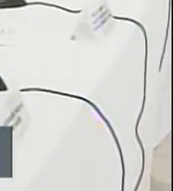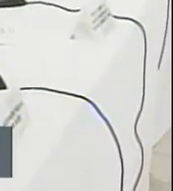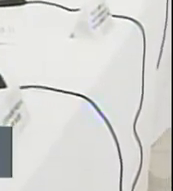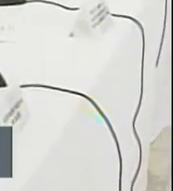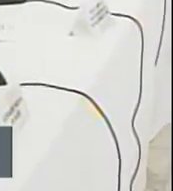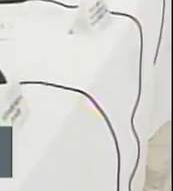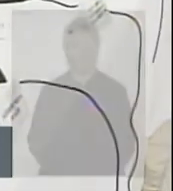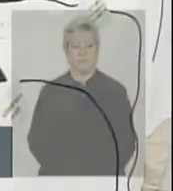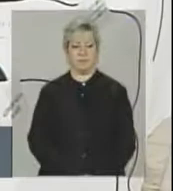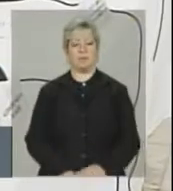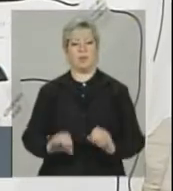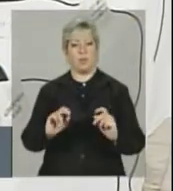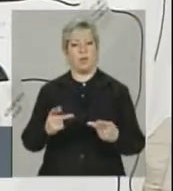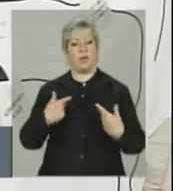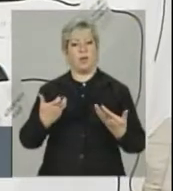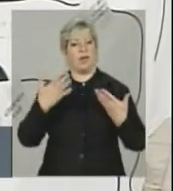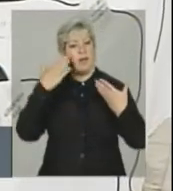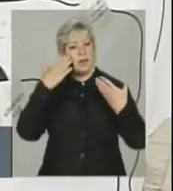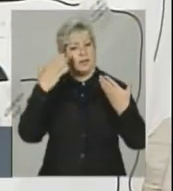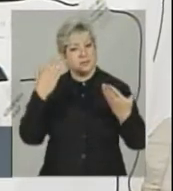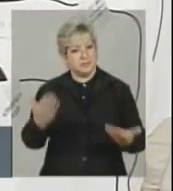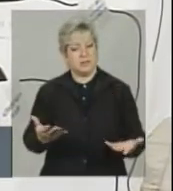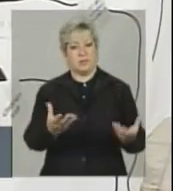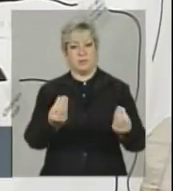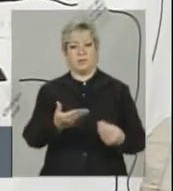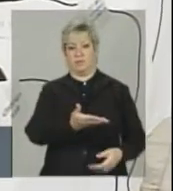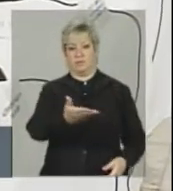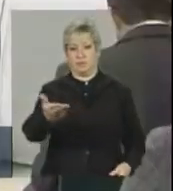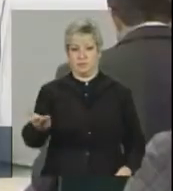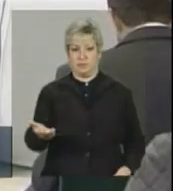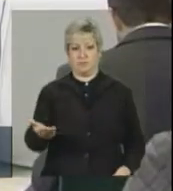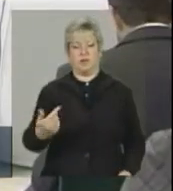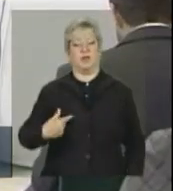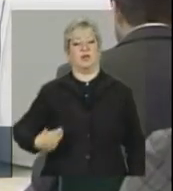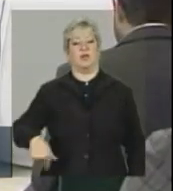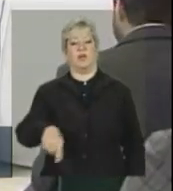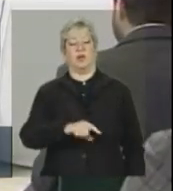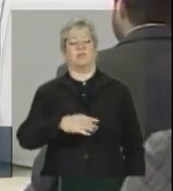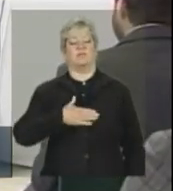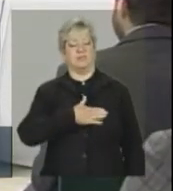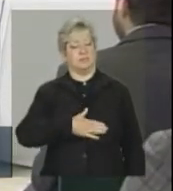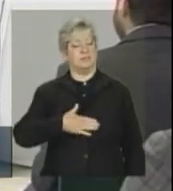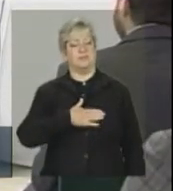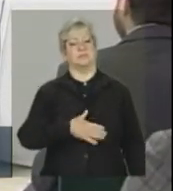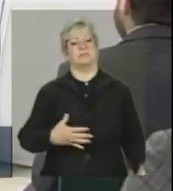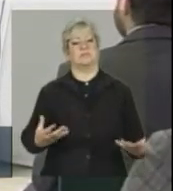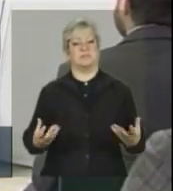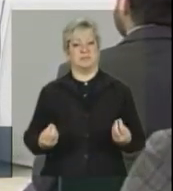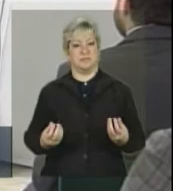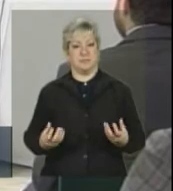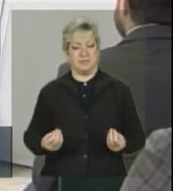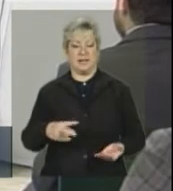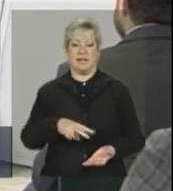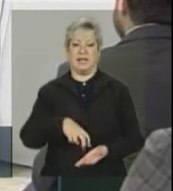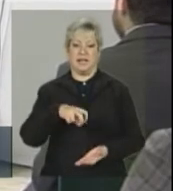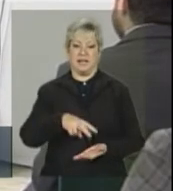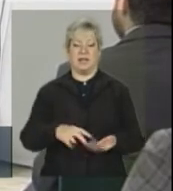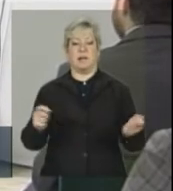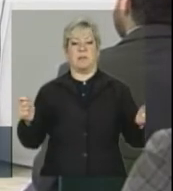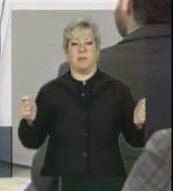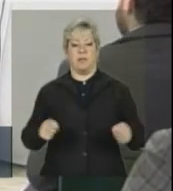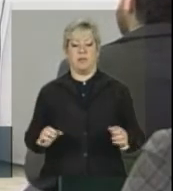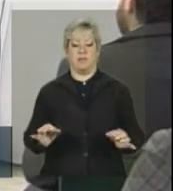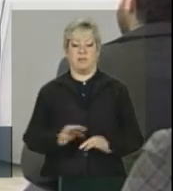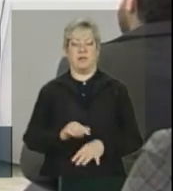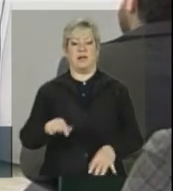Eu queria agradecer muito a presença de todos, para nós foi realmente uma alegria poder estar